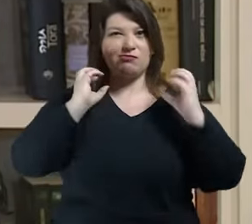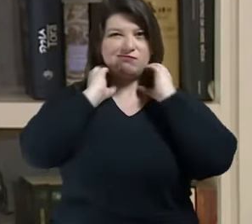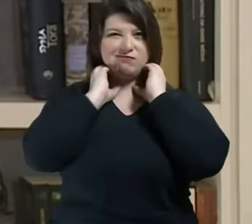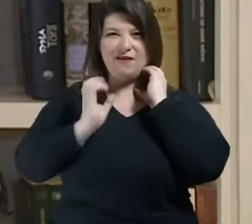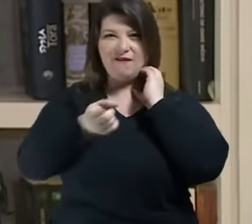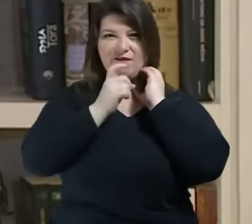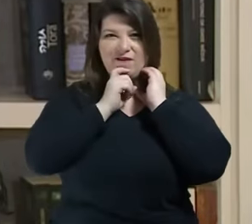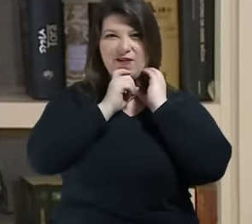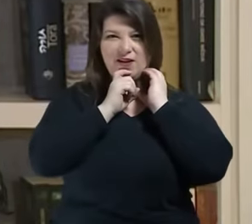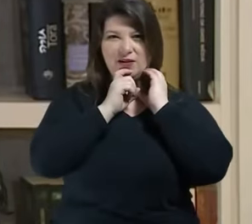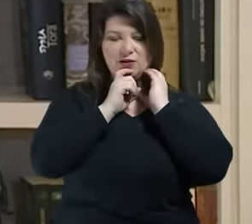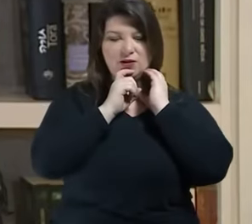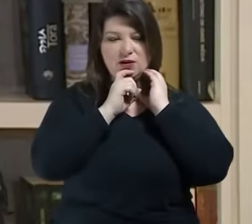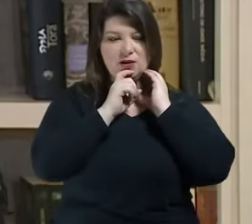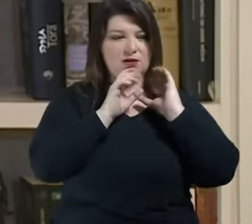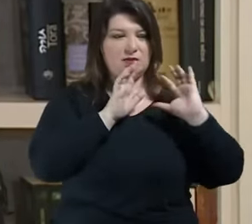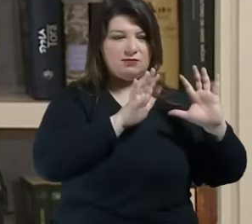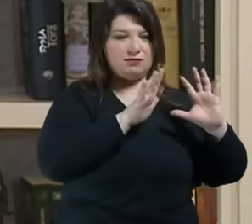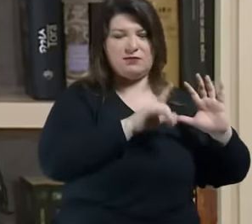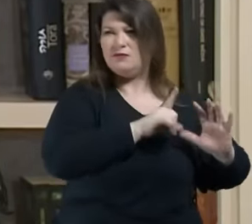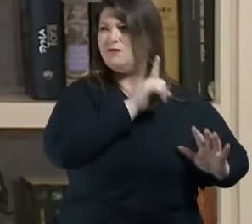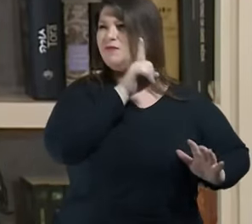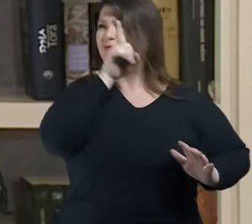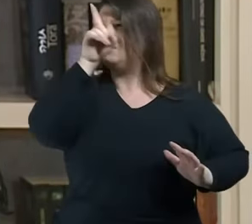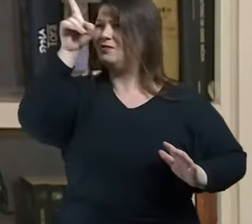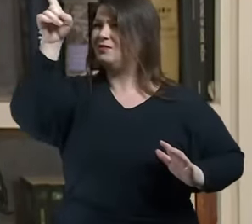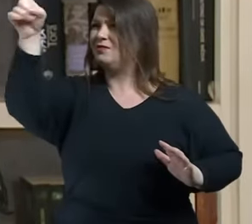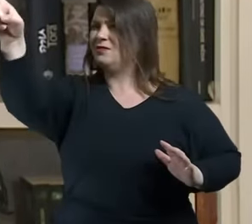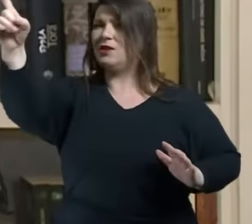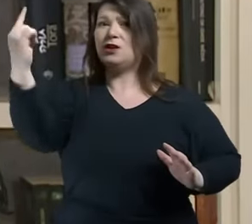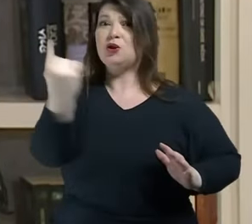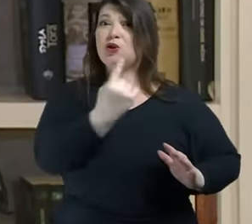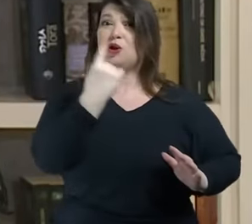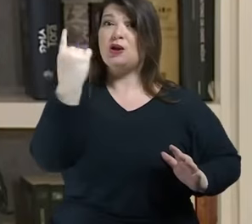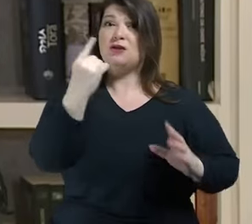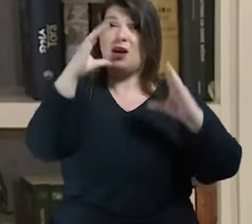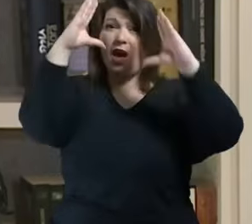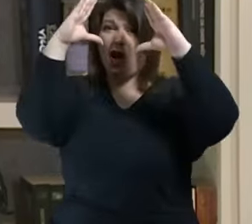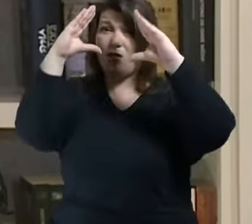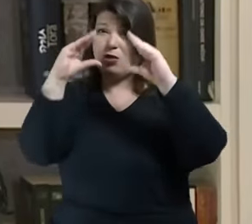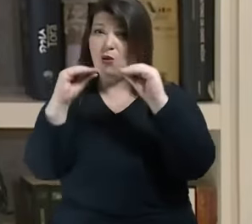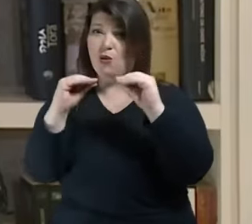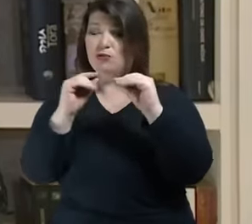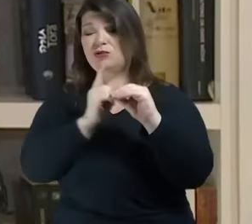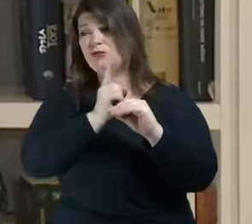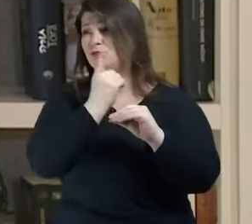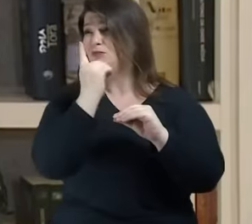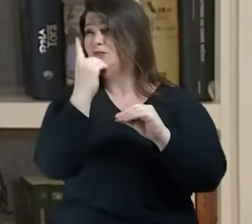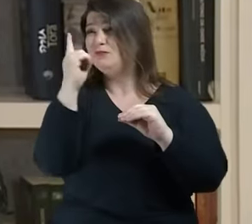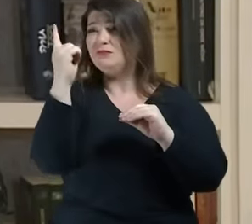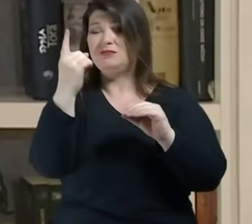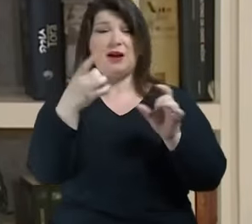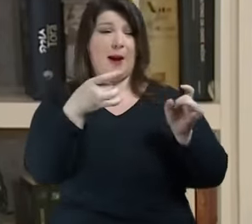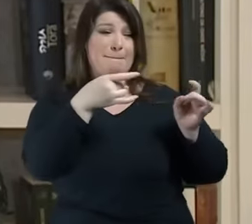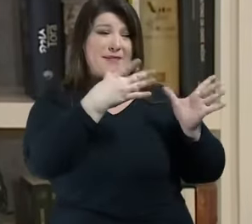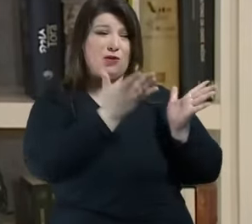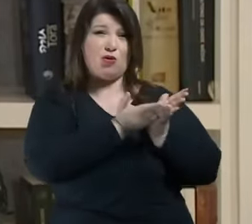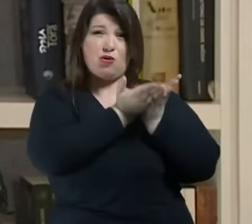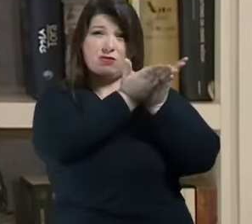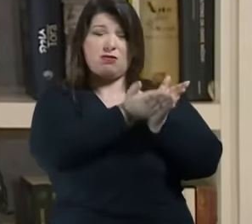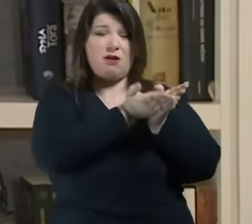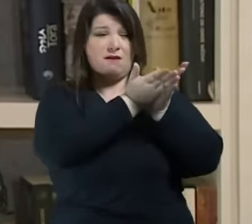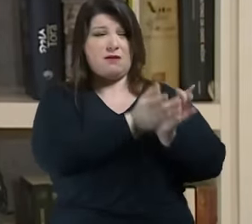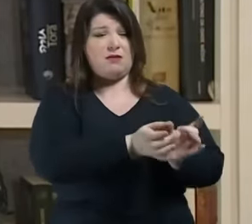sozinha na noite longa e escura do polo norte abandona o navio através de uma jangada